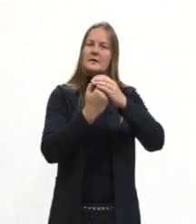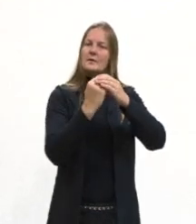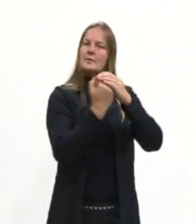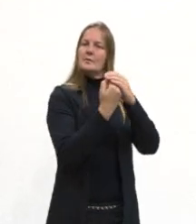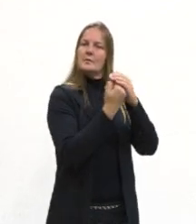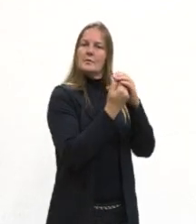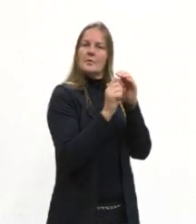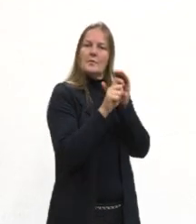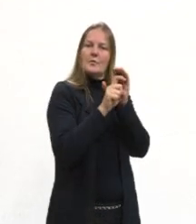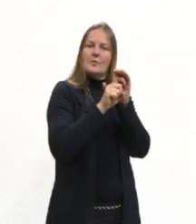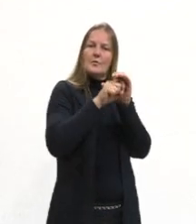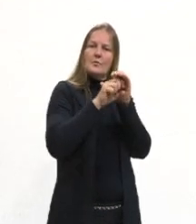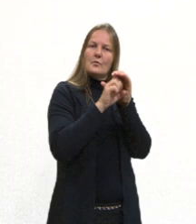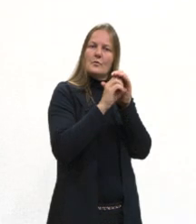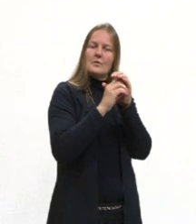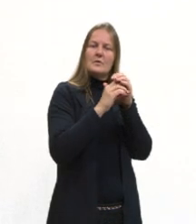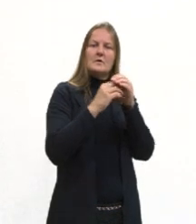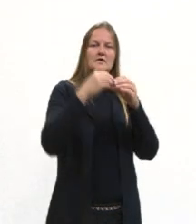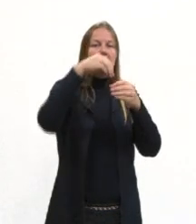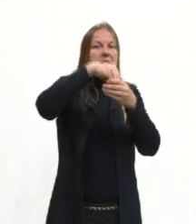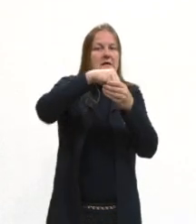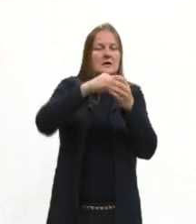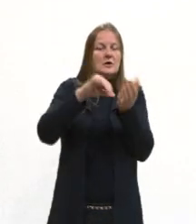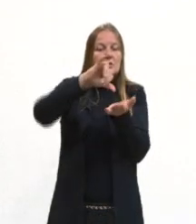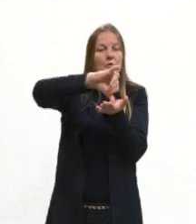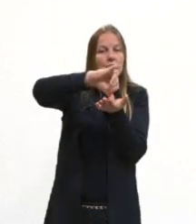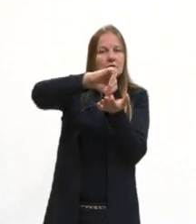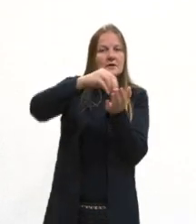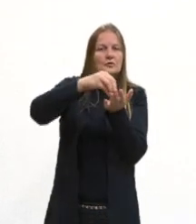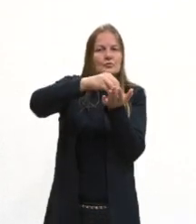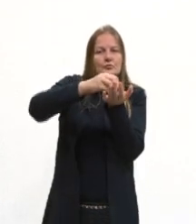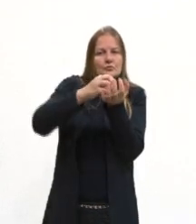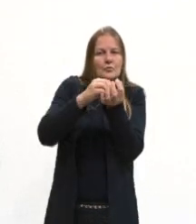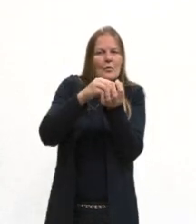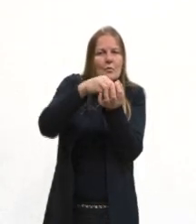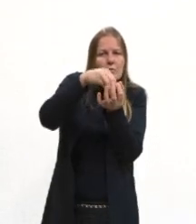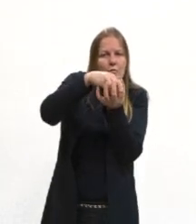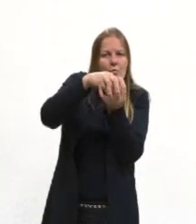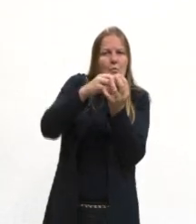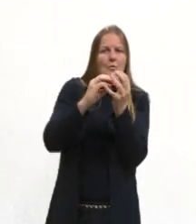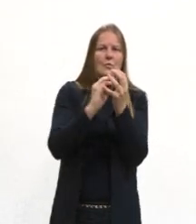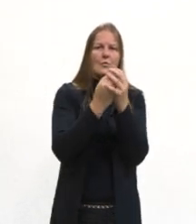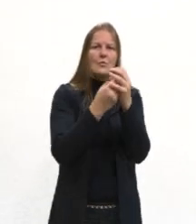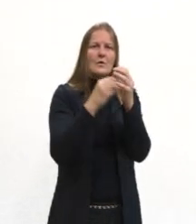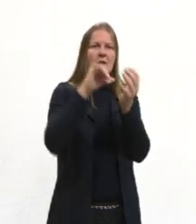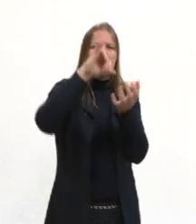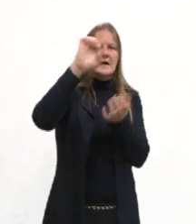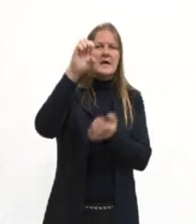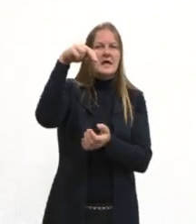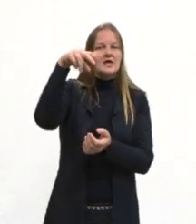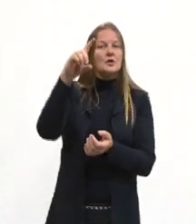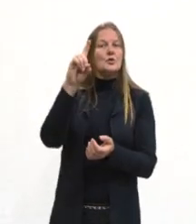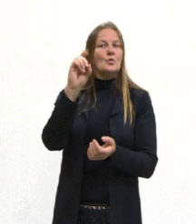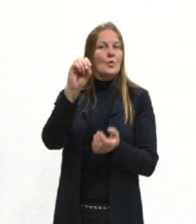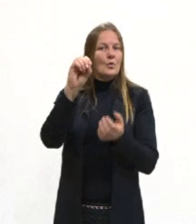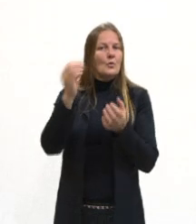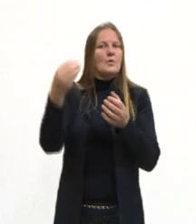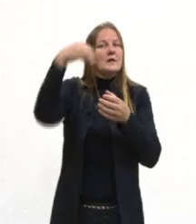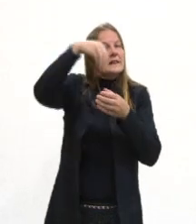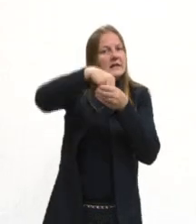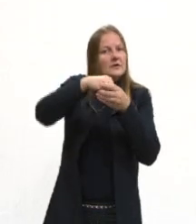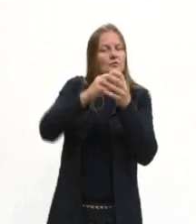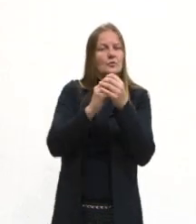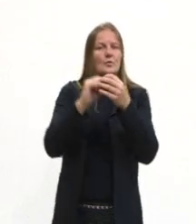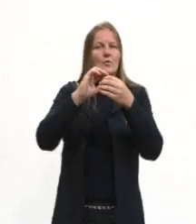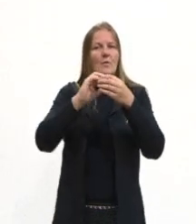não é a mais interna, mas é do meio. A parte mais interna é o endoderma. A parte mais